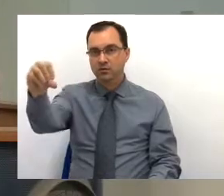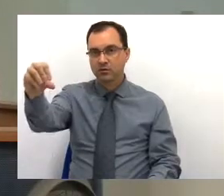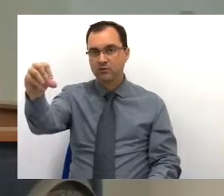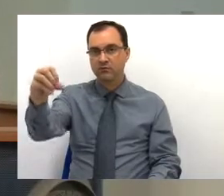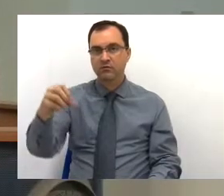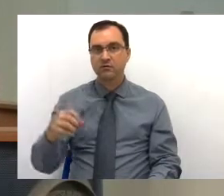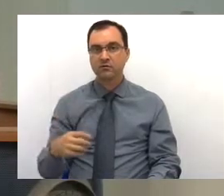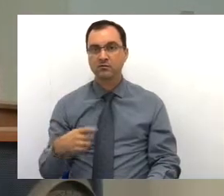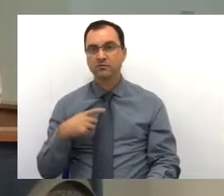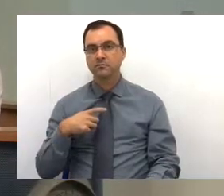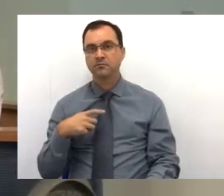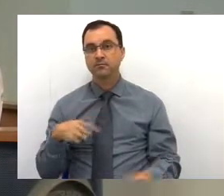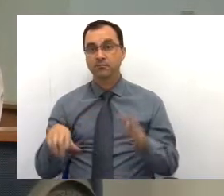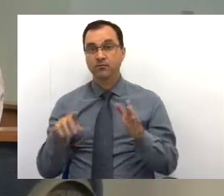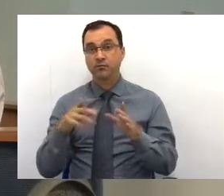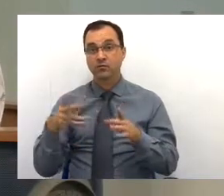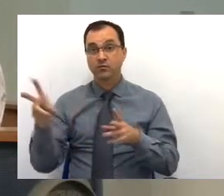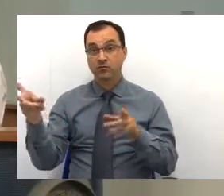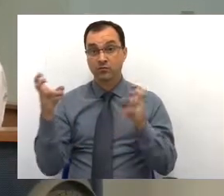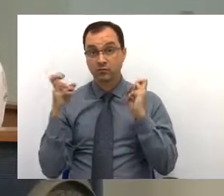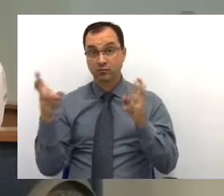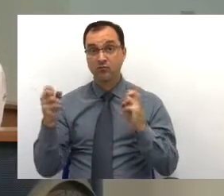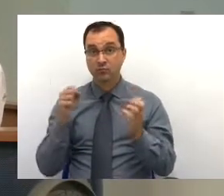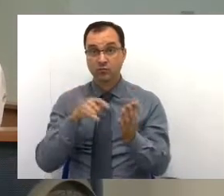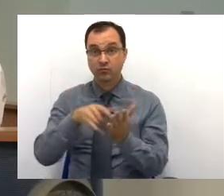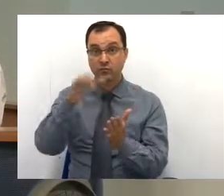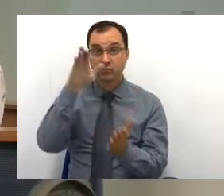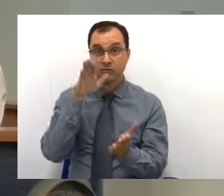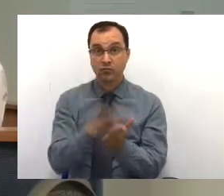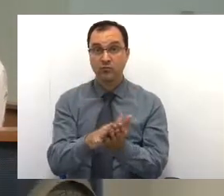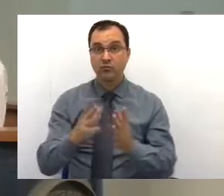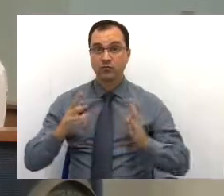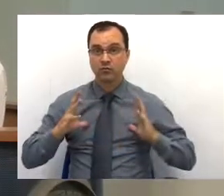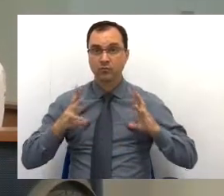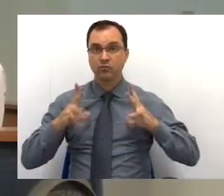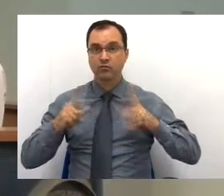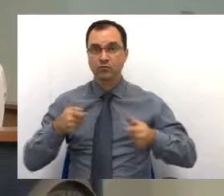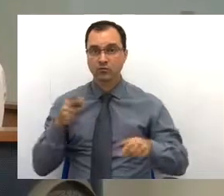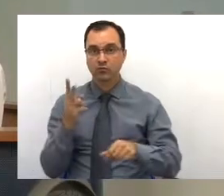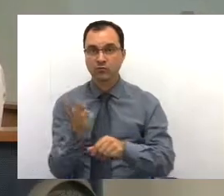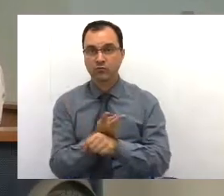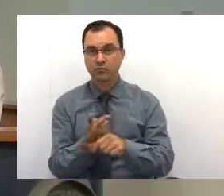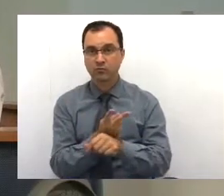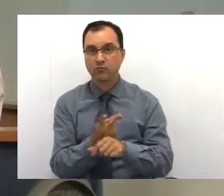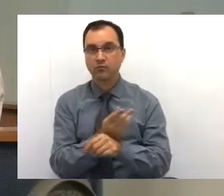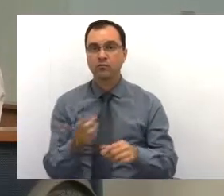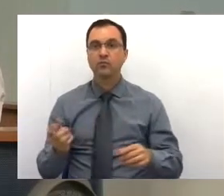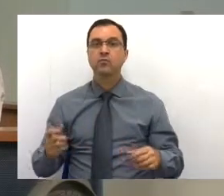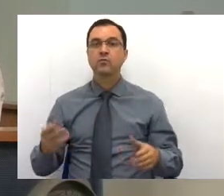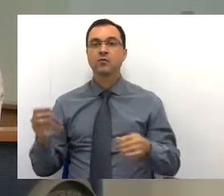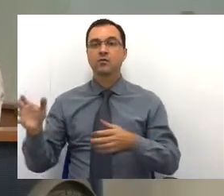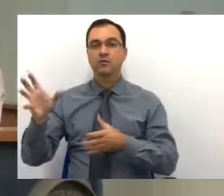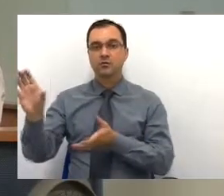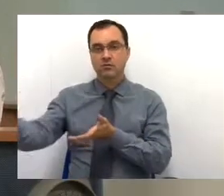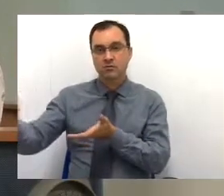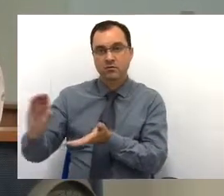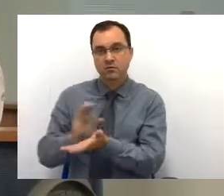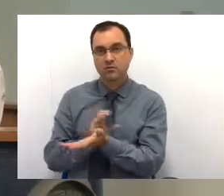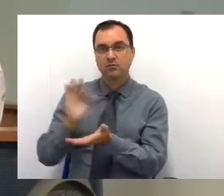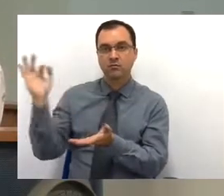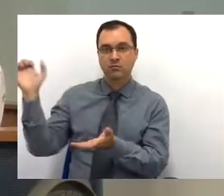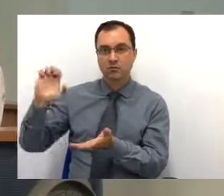Vem das receitas de multas e fiscalização sanitária. Tem, dos repassos do Estado, através do Decreto